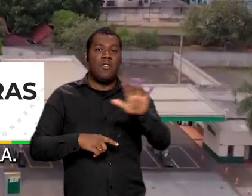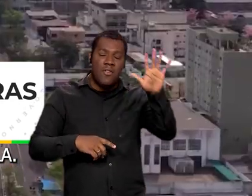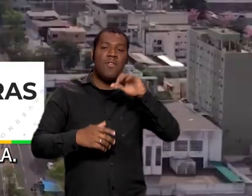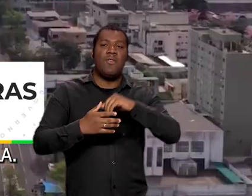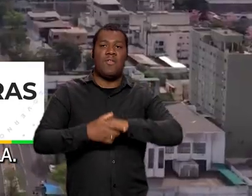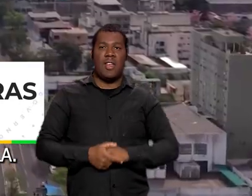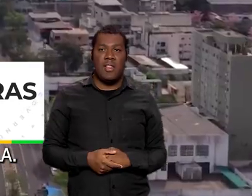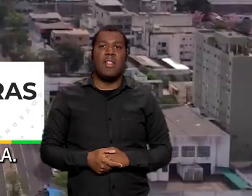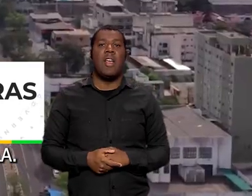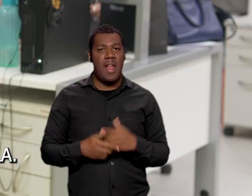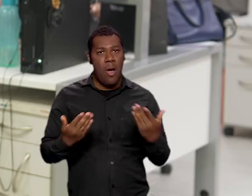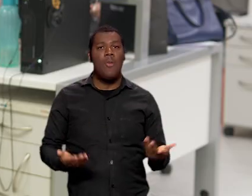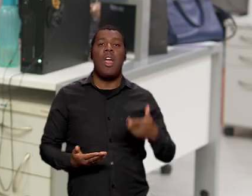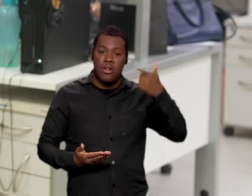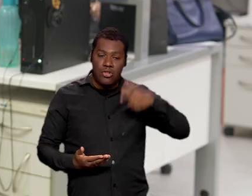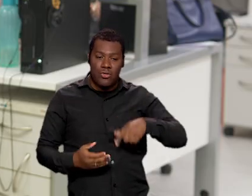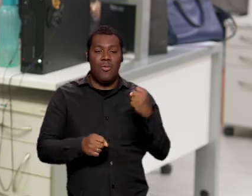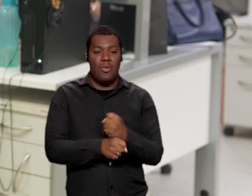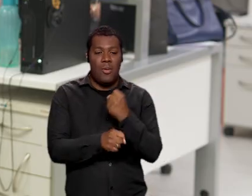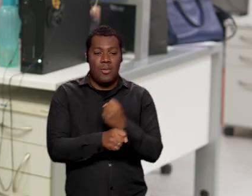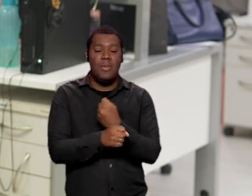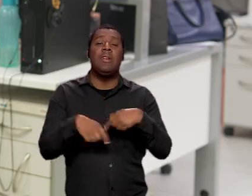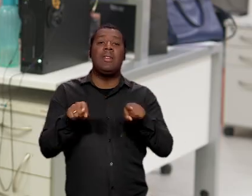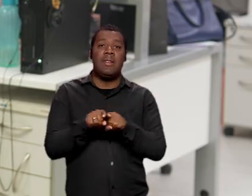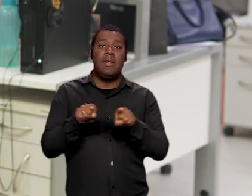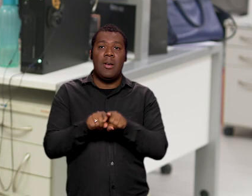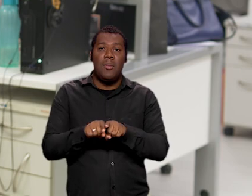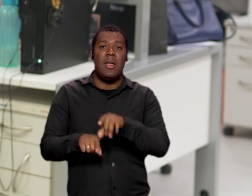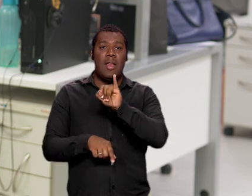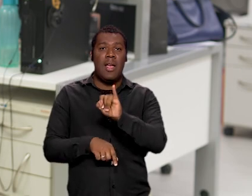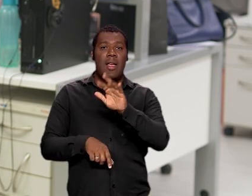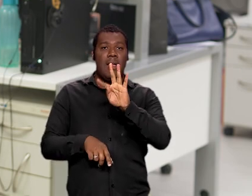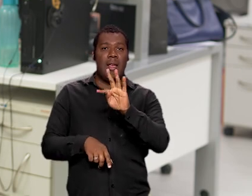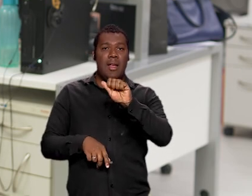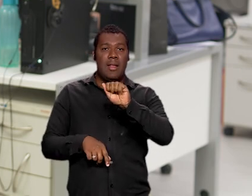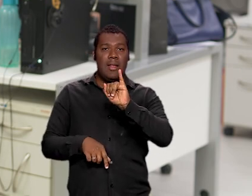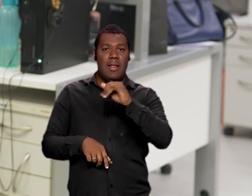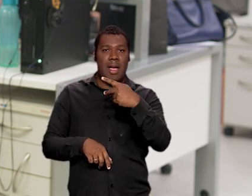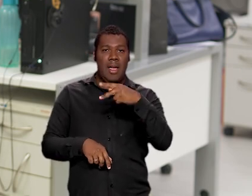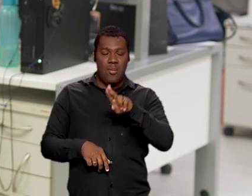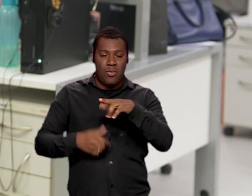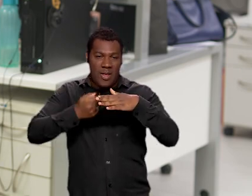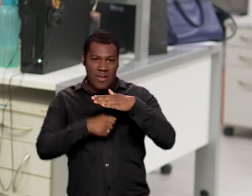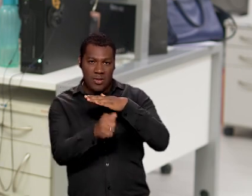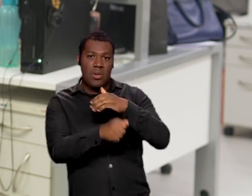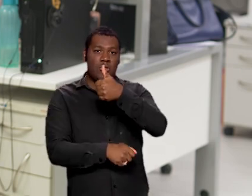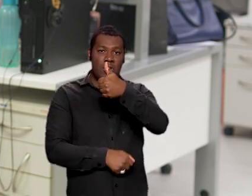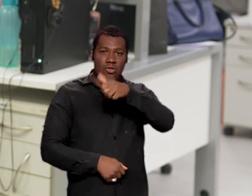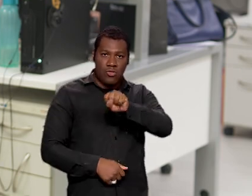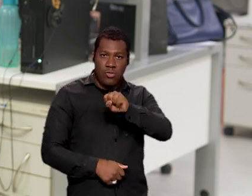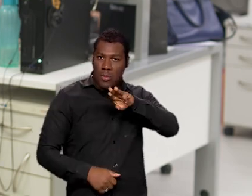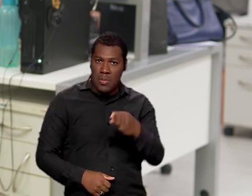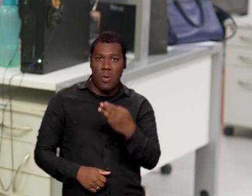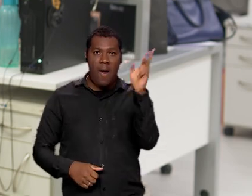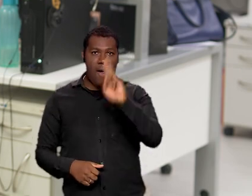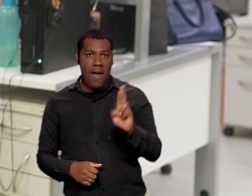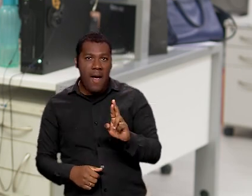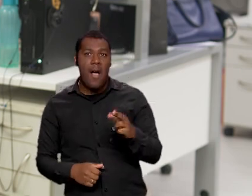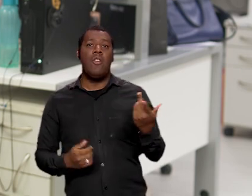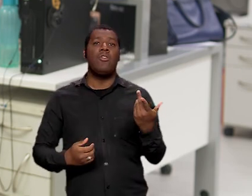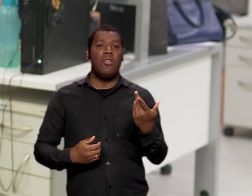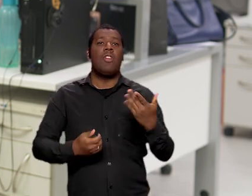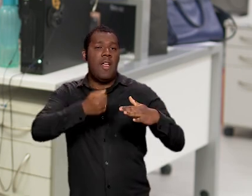Latino-Americana, o NILA. Itaipu também vai repassar quase 18 milhões de reais para aquisição de equipamentos